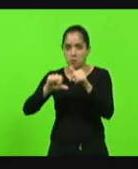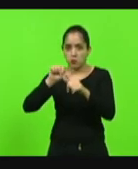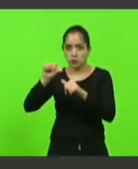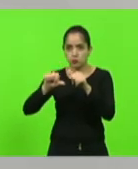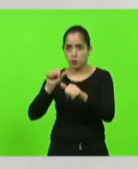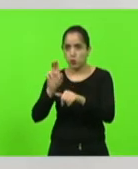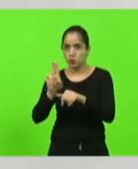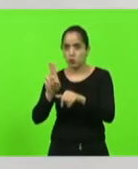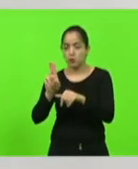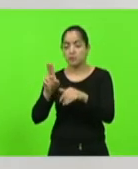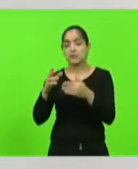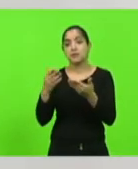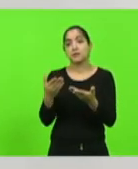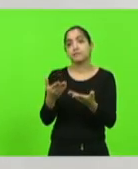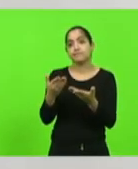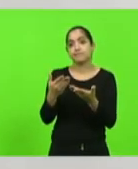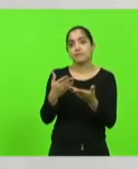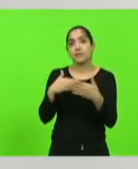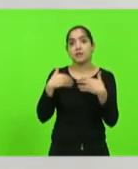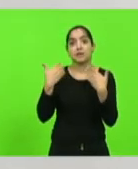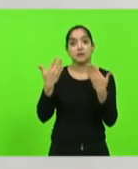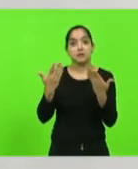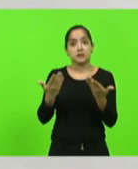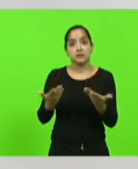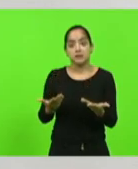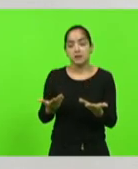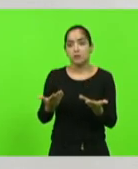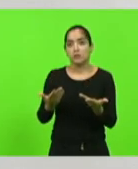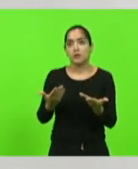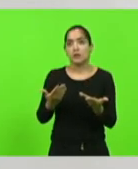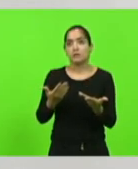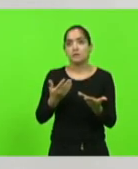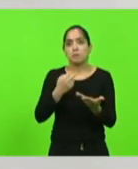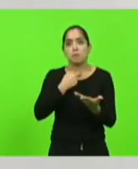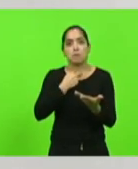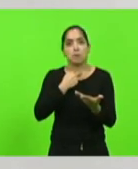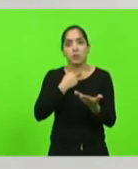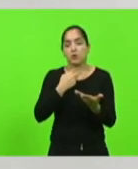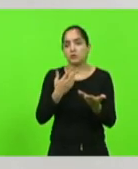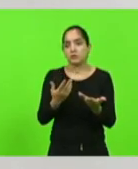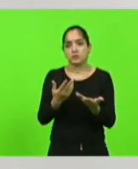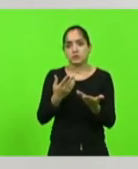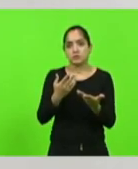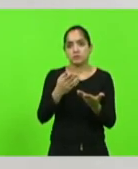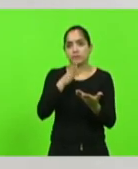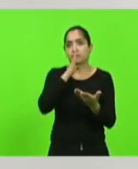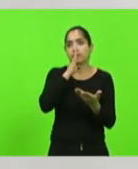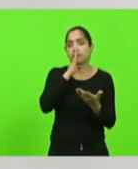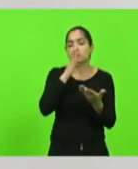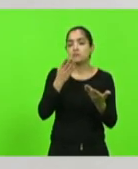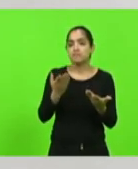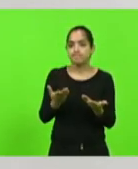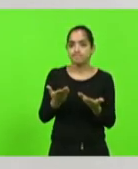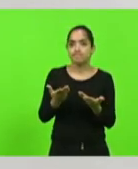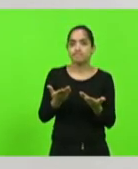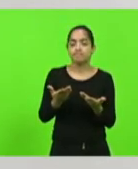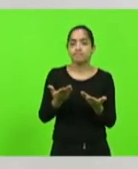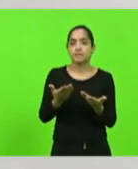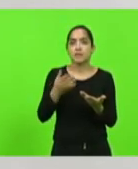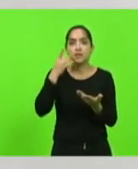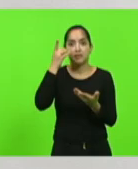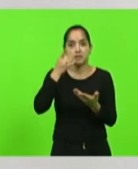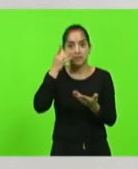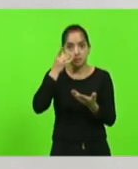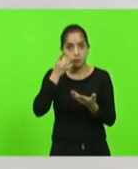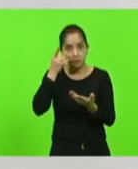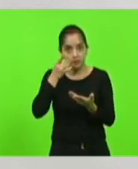mas, enfim, gente, é, um absurdo, a gente não pode se calar diante do que está acontecendo no nosso país, é, deputado Daniel